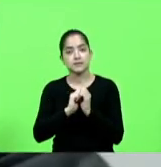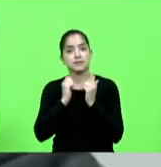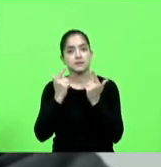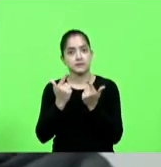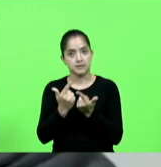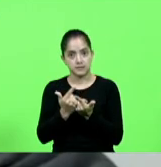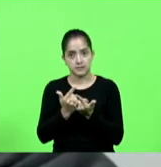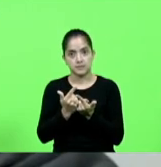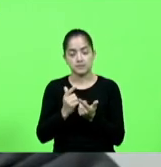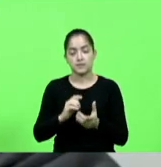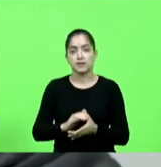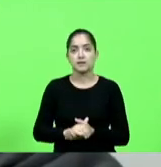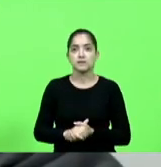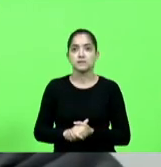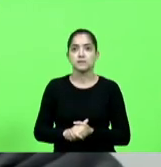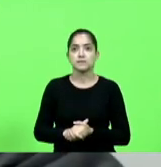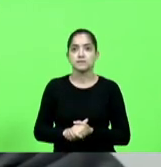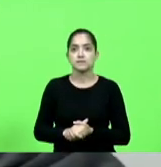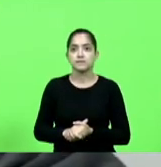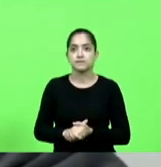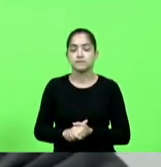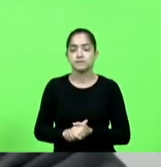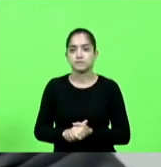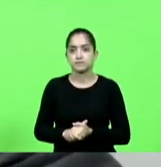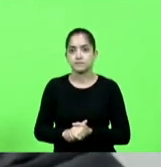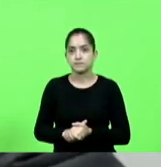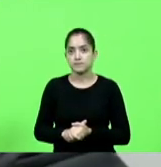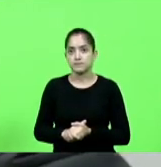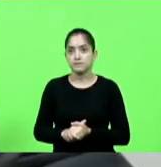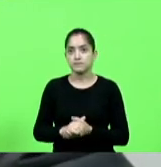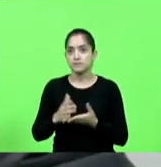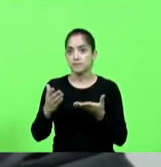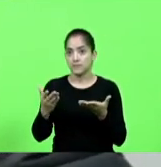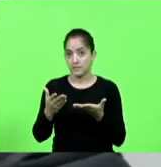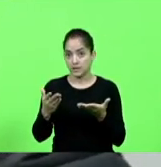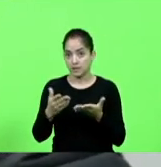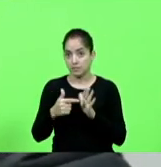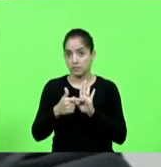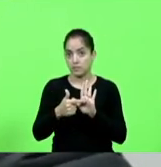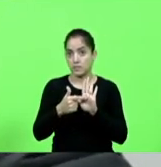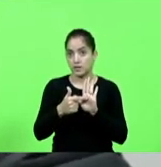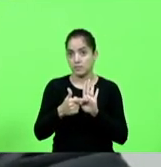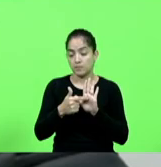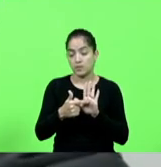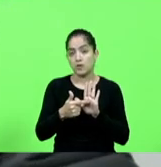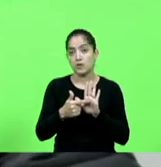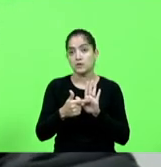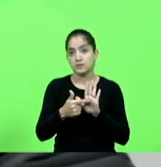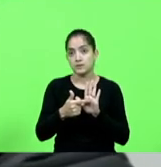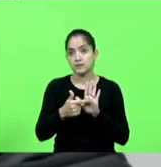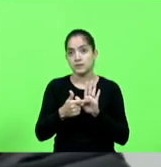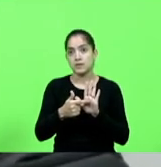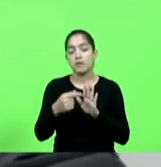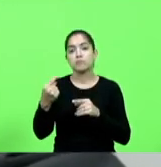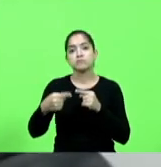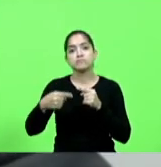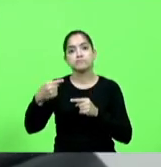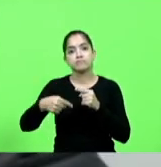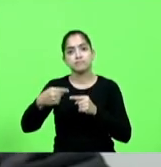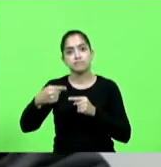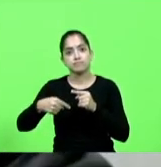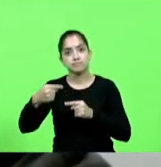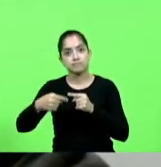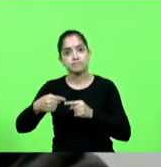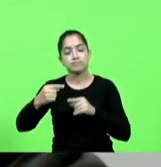Assembleia aonde onde ela traz ela presente a política de